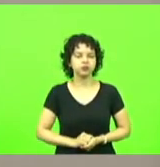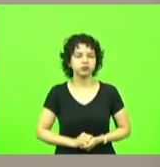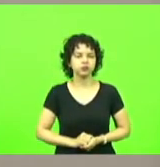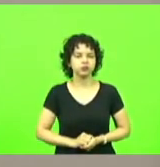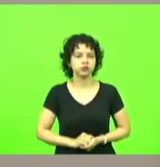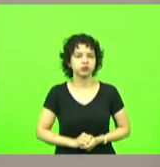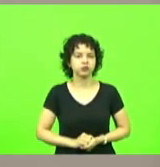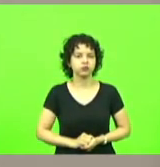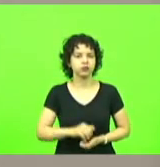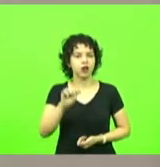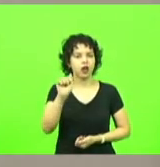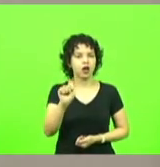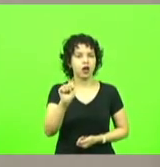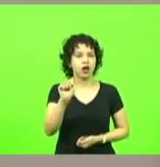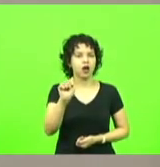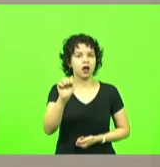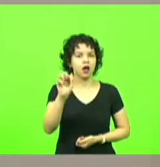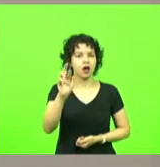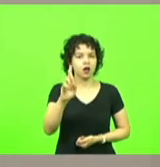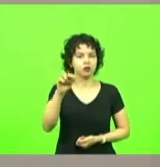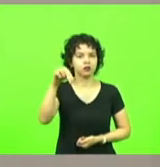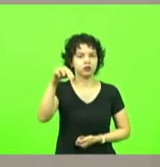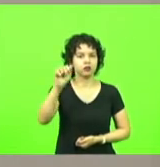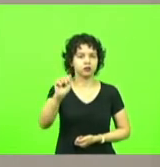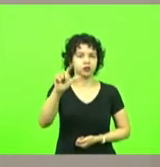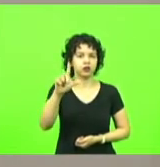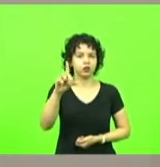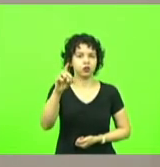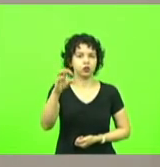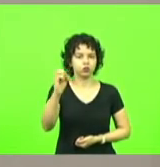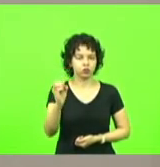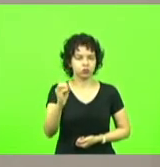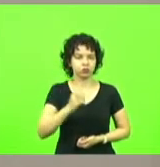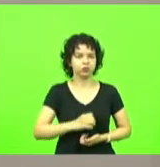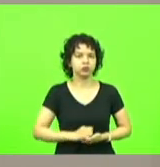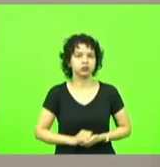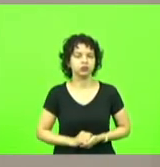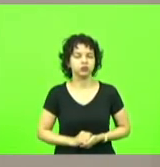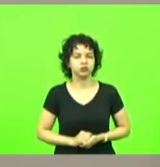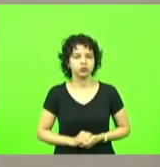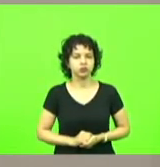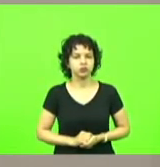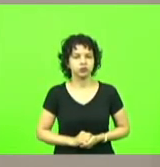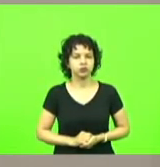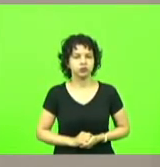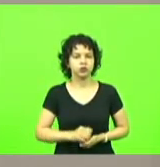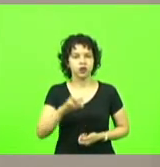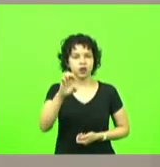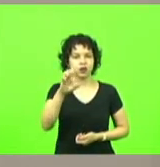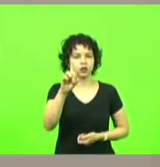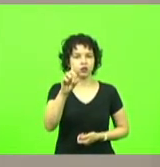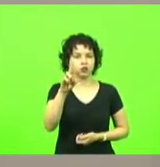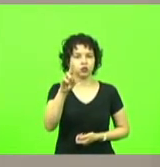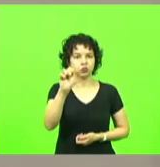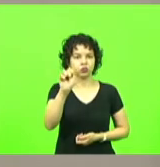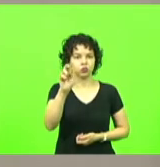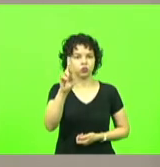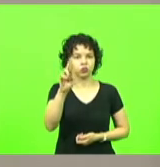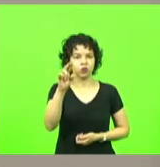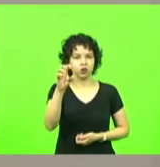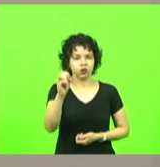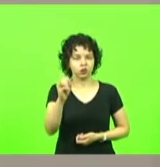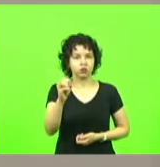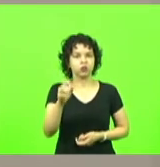Arnaldo César dos Santos Farias Bento Eduardo Vieira e Júlio Henrique